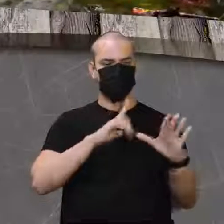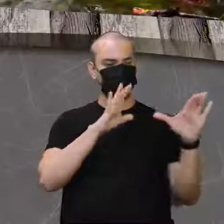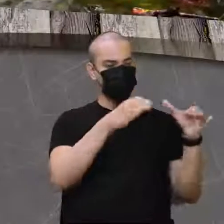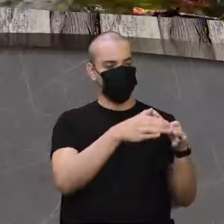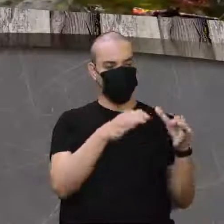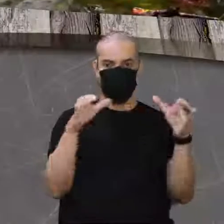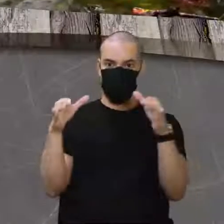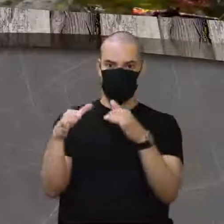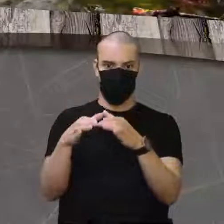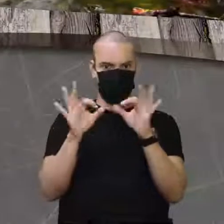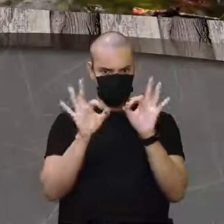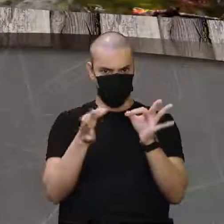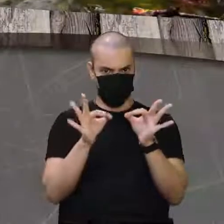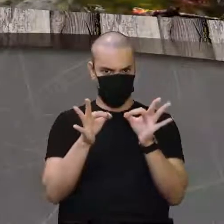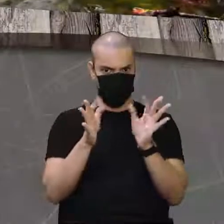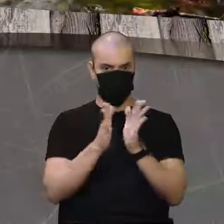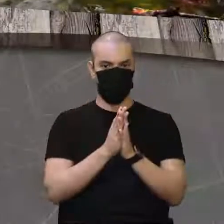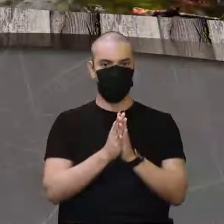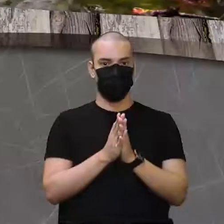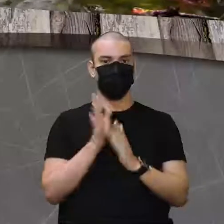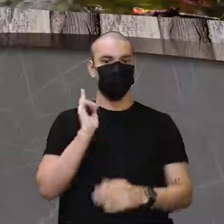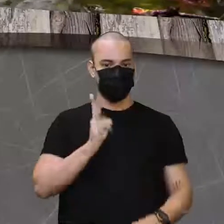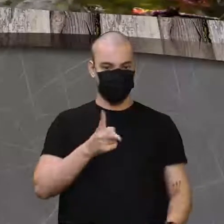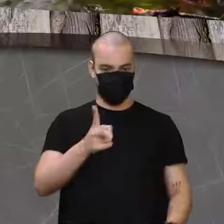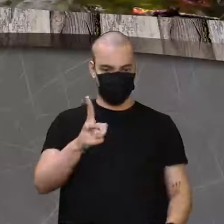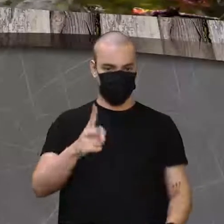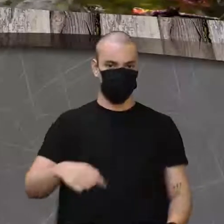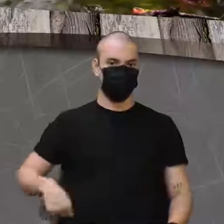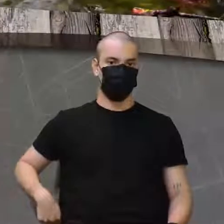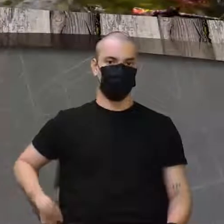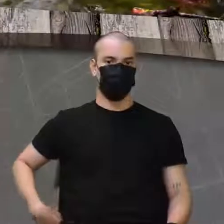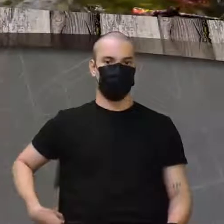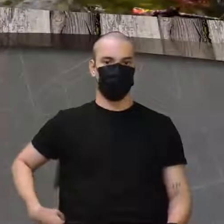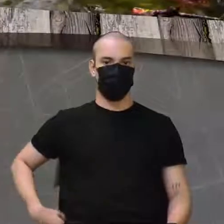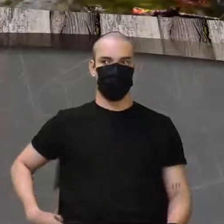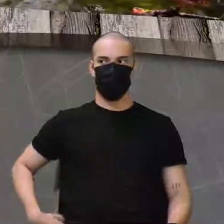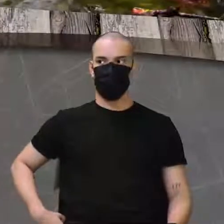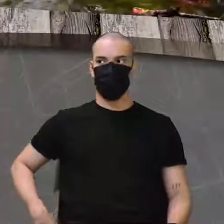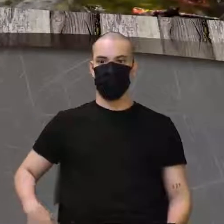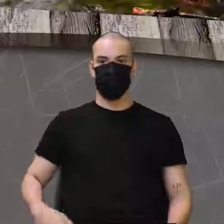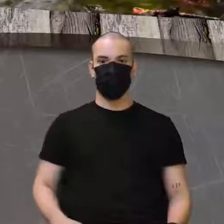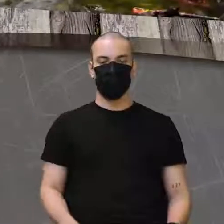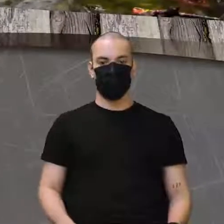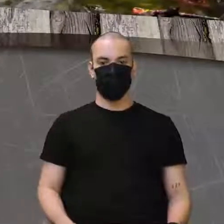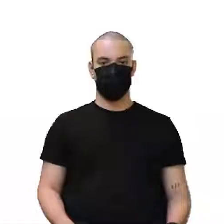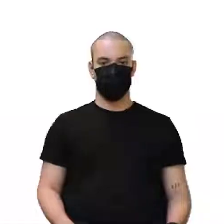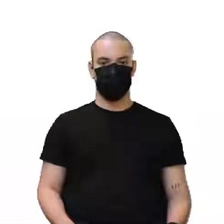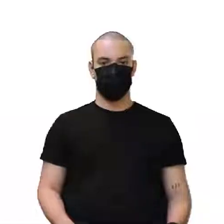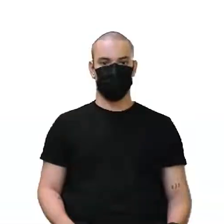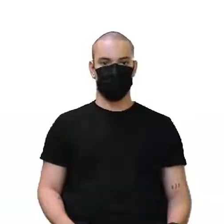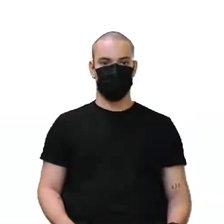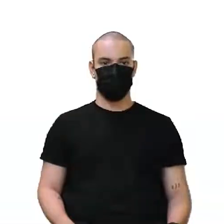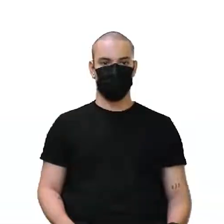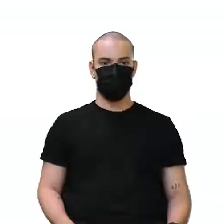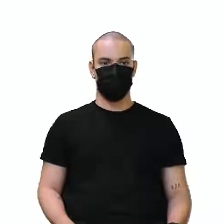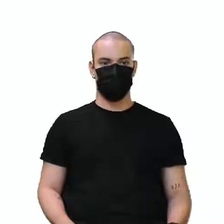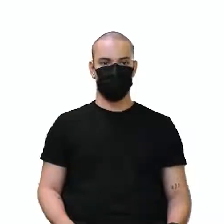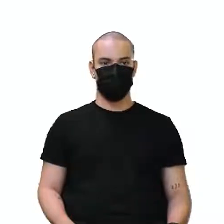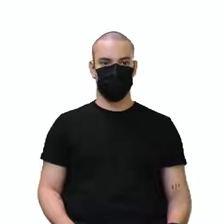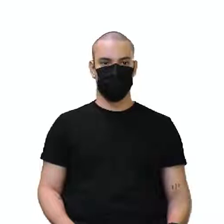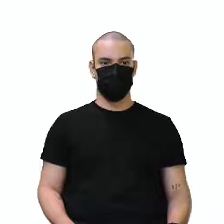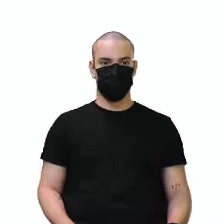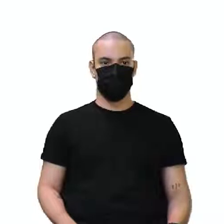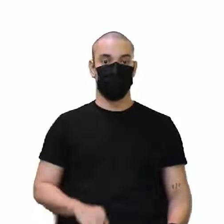enfim, tá bom? Se liga aí para a gente não perder o fim do ameado. Vamos seguindo então aqui. Cadê?